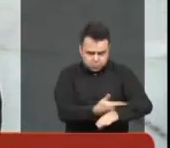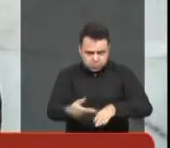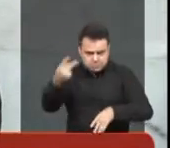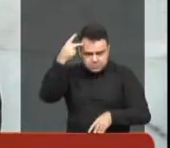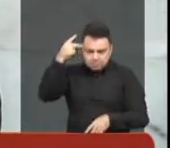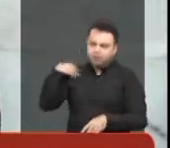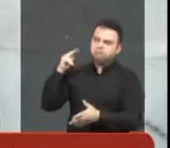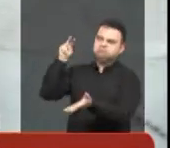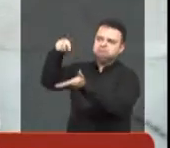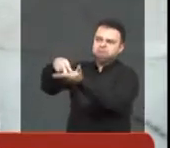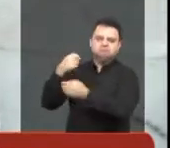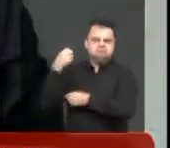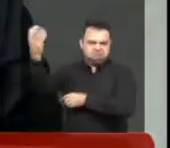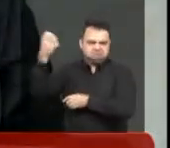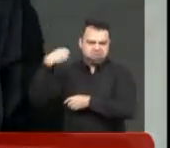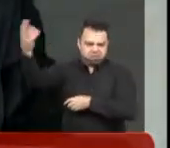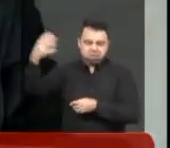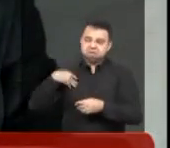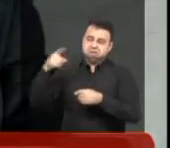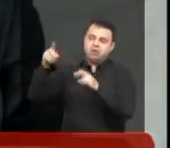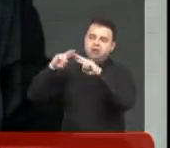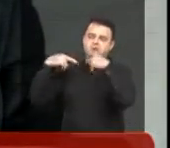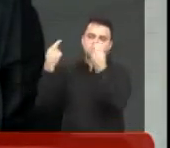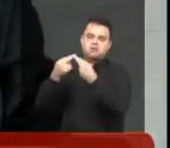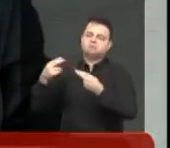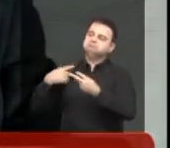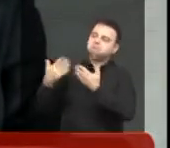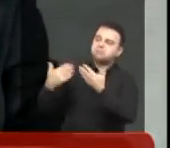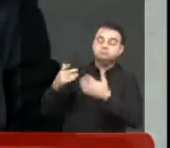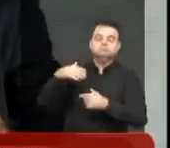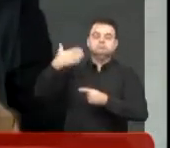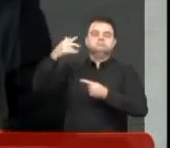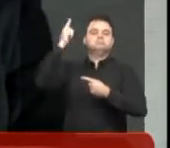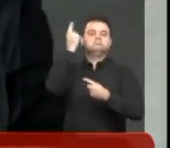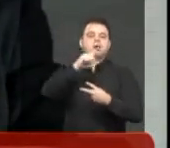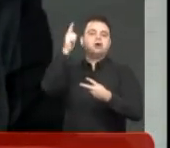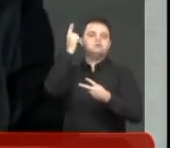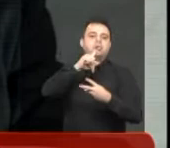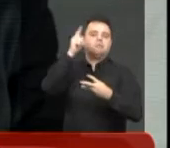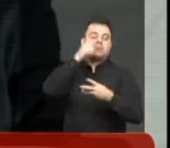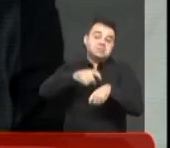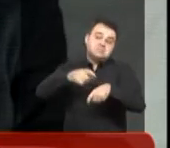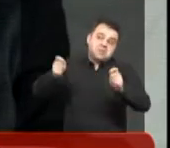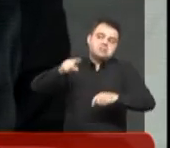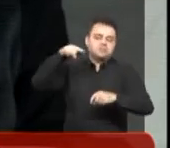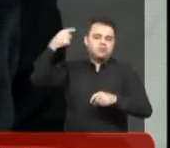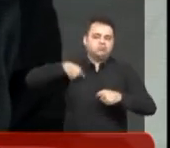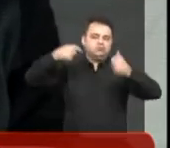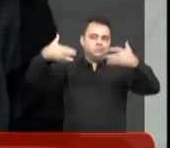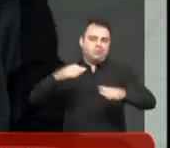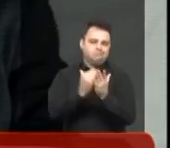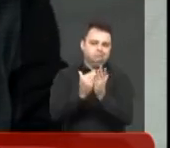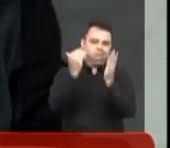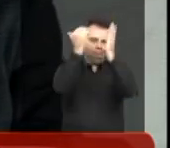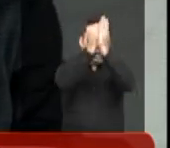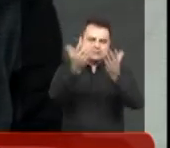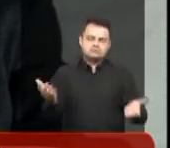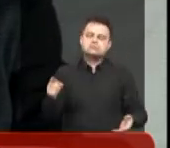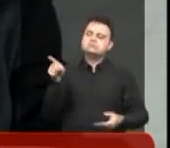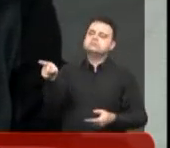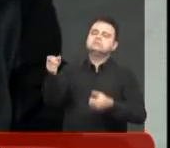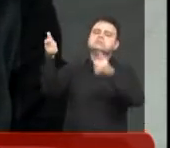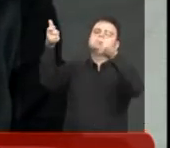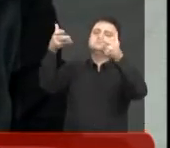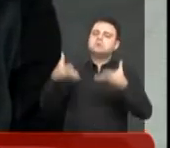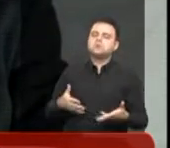vai a São Paulo também? frequência, eu vou. E tenho tido êxito nas minhas viagens. Se a gente tiver tempo, a gente vai falar de algumas outras conquistas. Mas essa que você